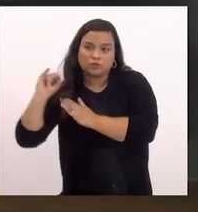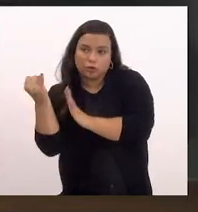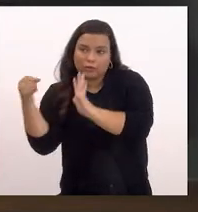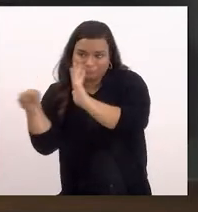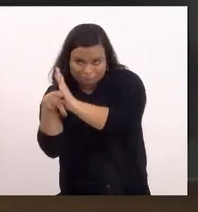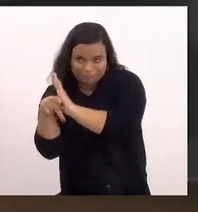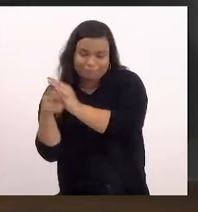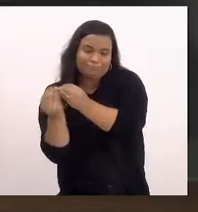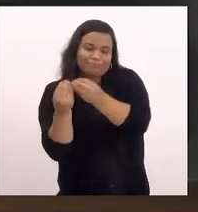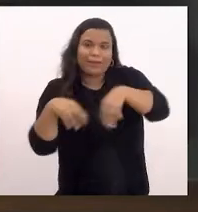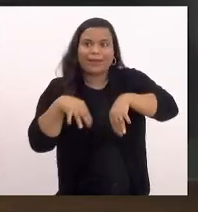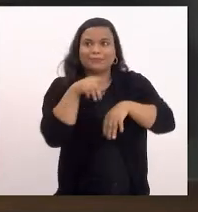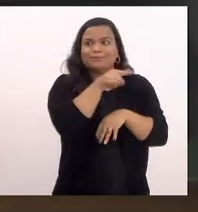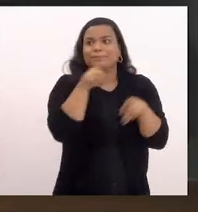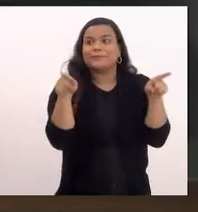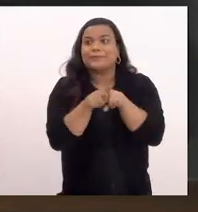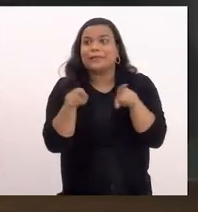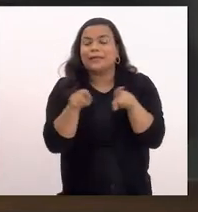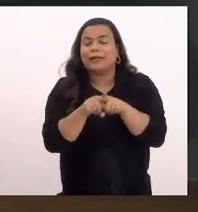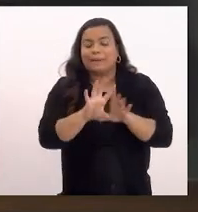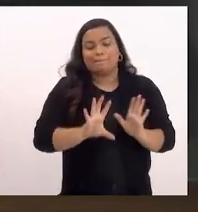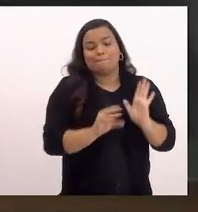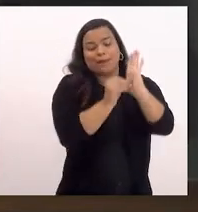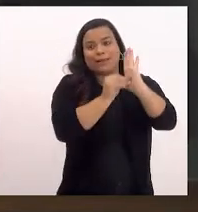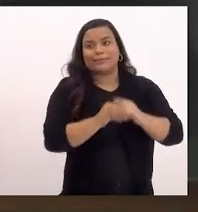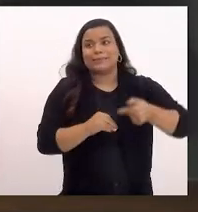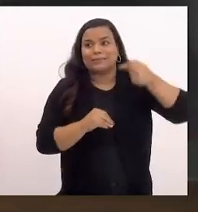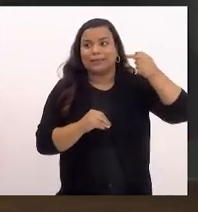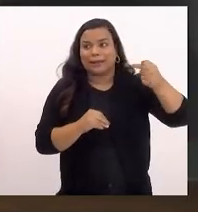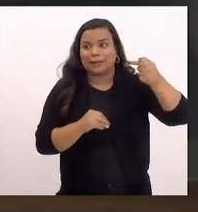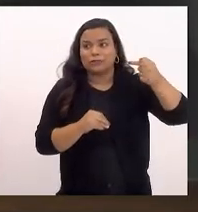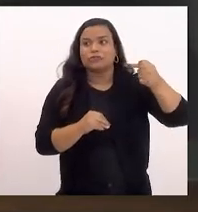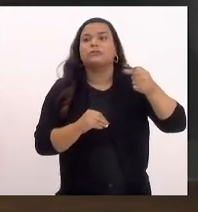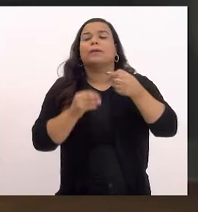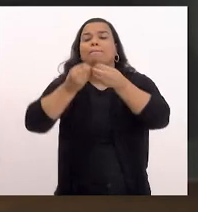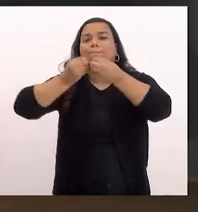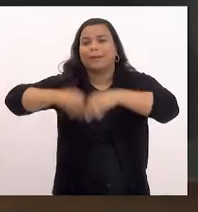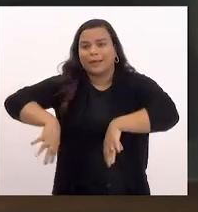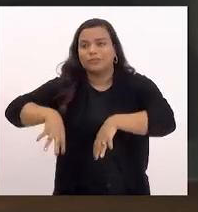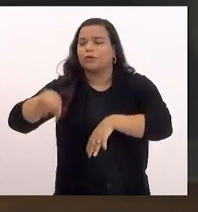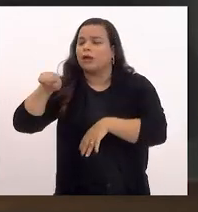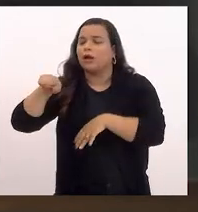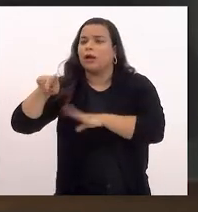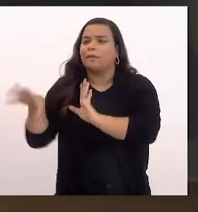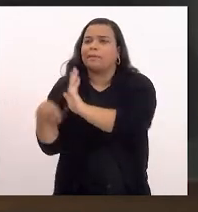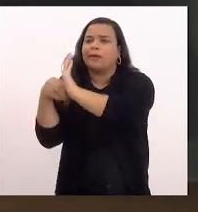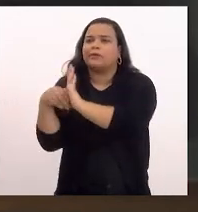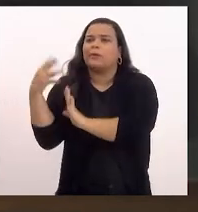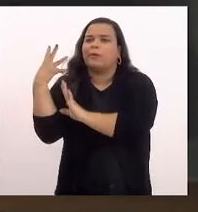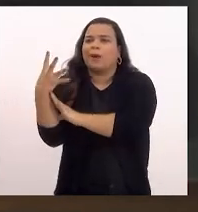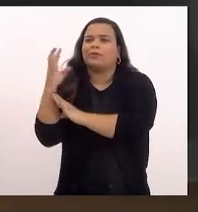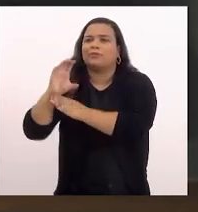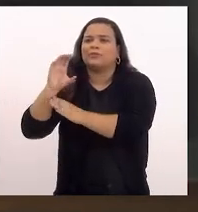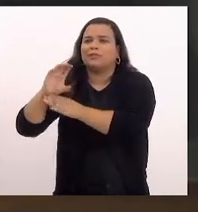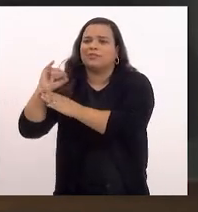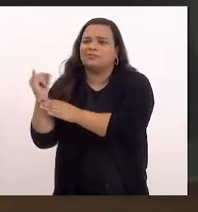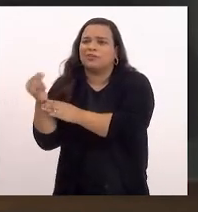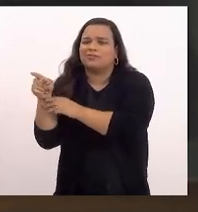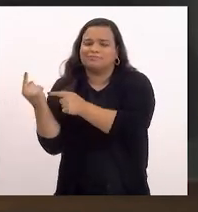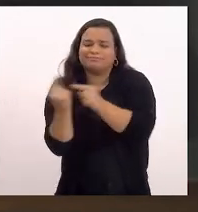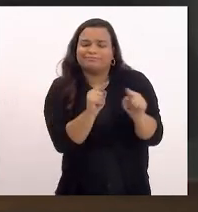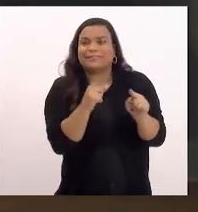Emenda número 7, prejudicada pela emenda 4 da CCJ. Contrário